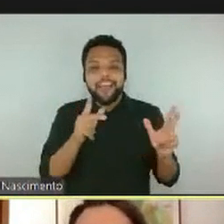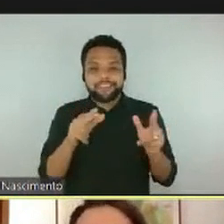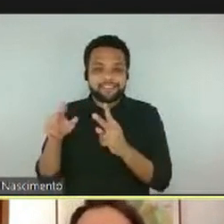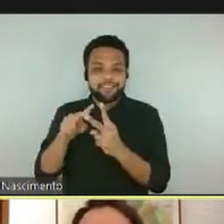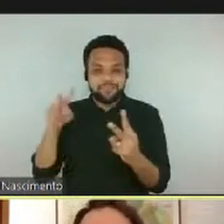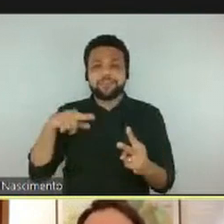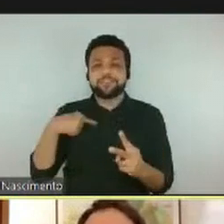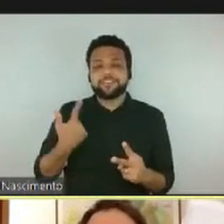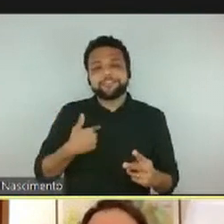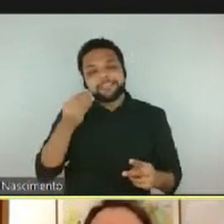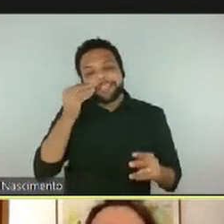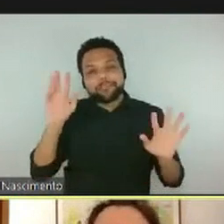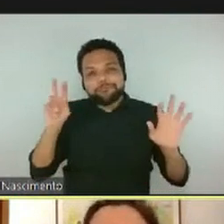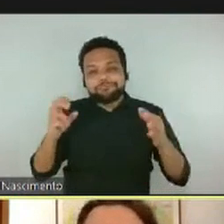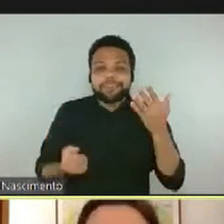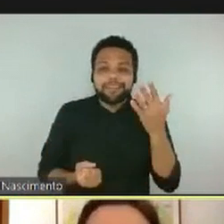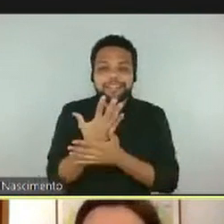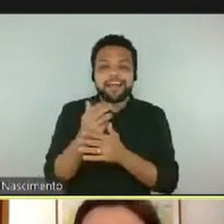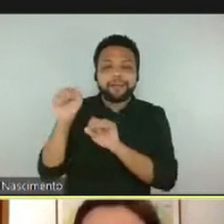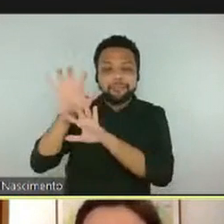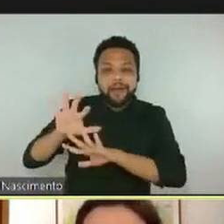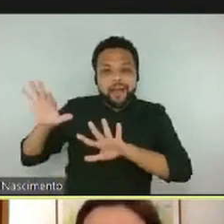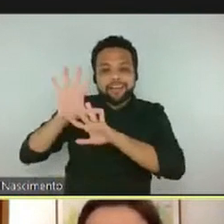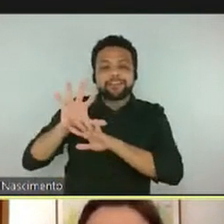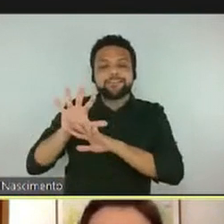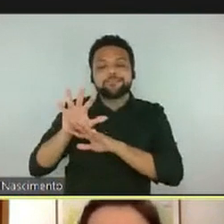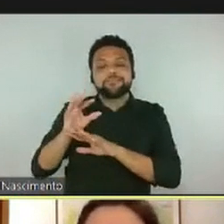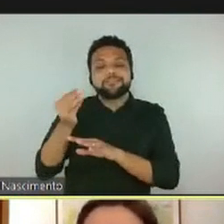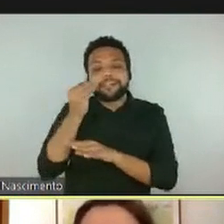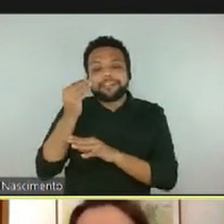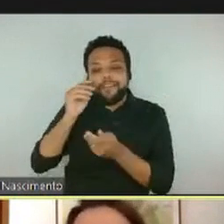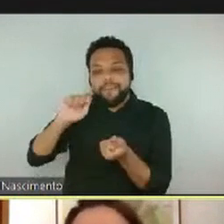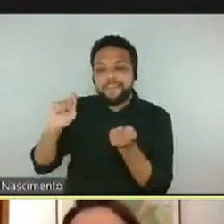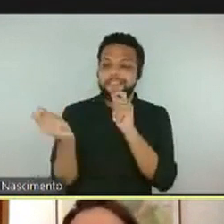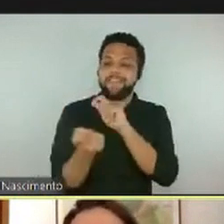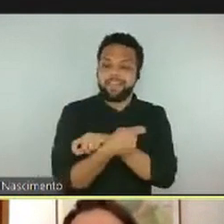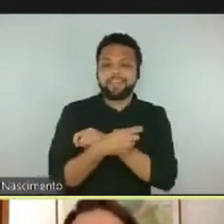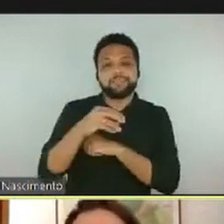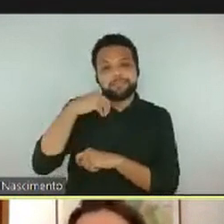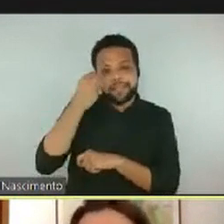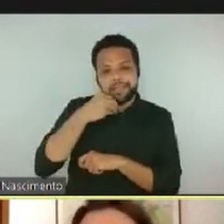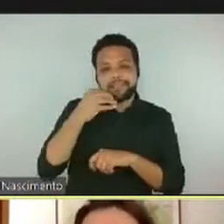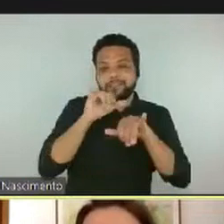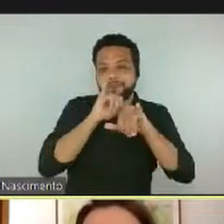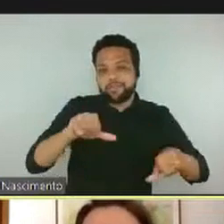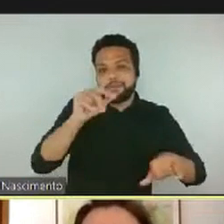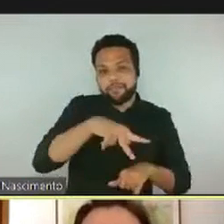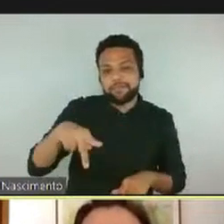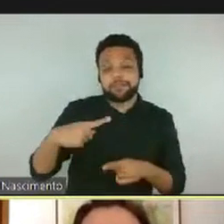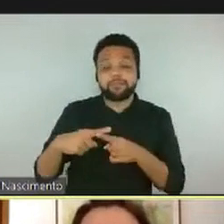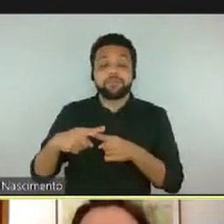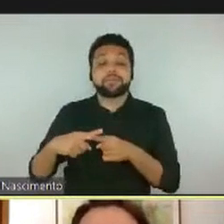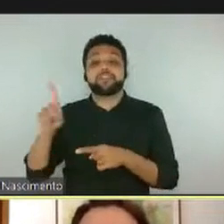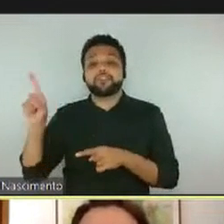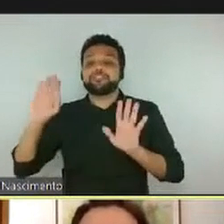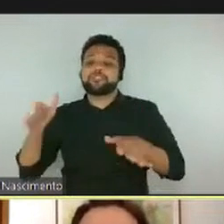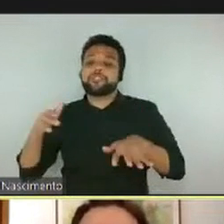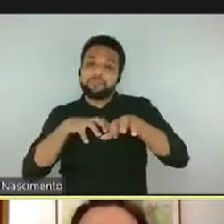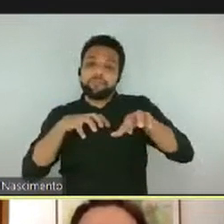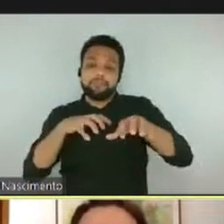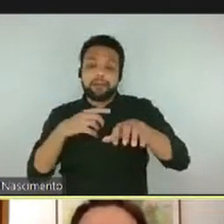imagens aqui para contar essa experiência para os professores, já que estávamos assim remotamente